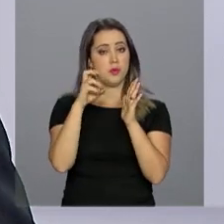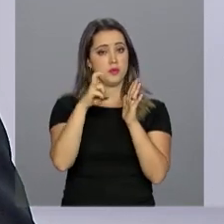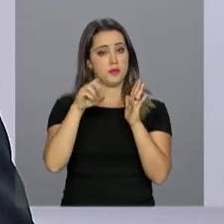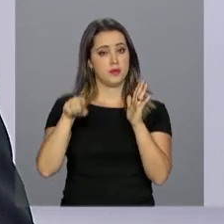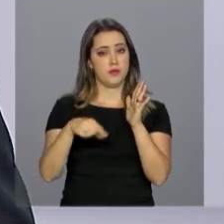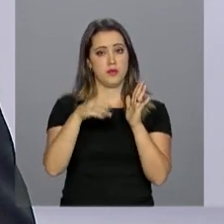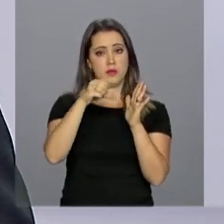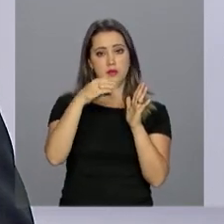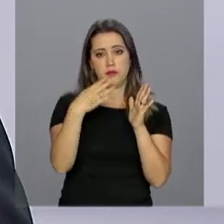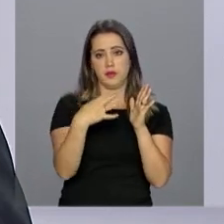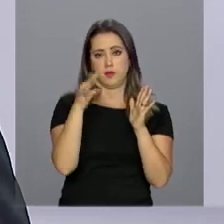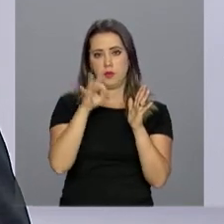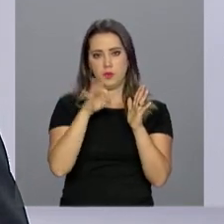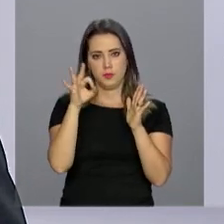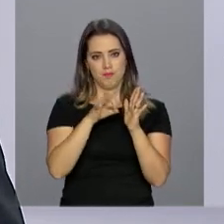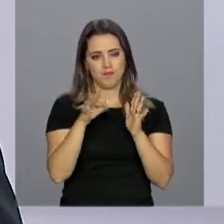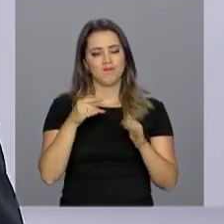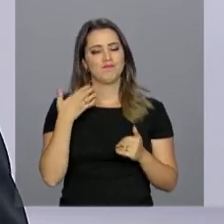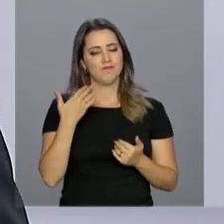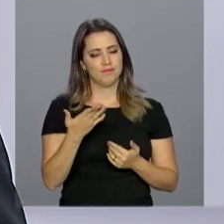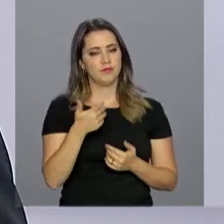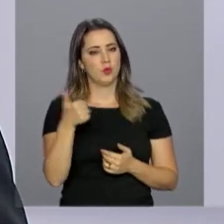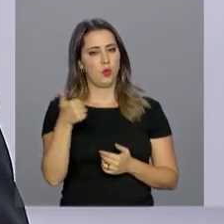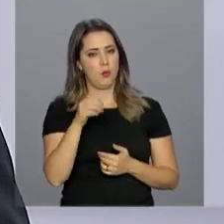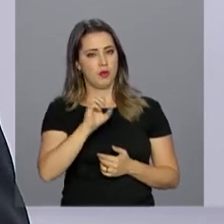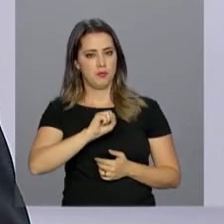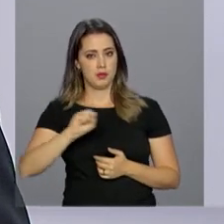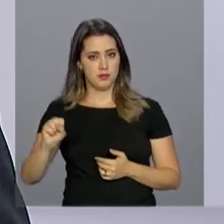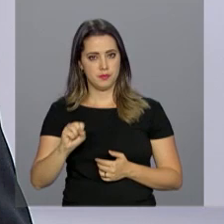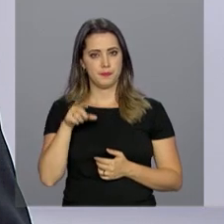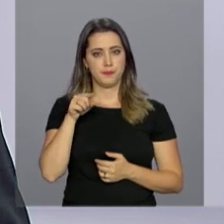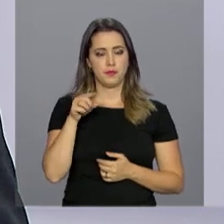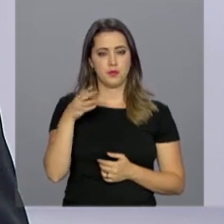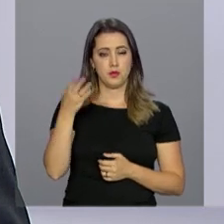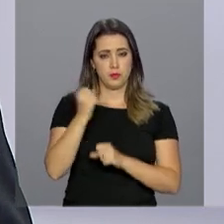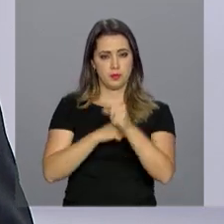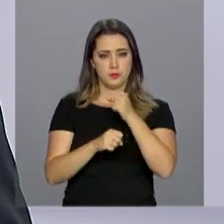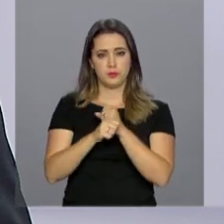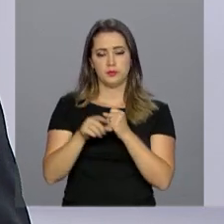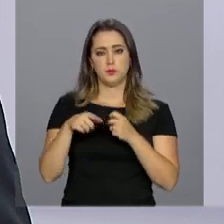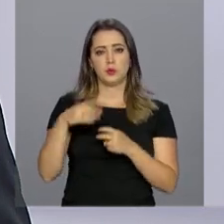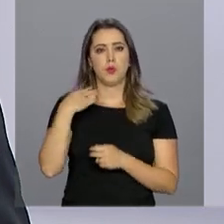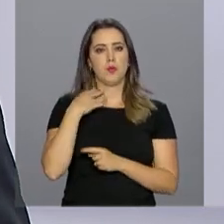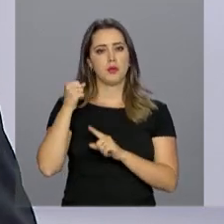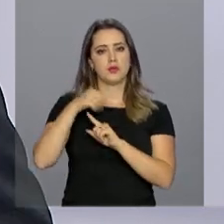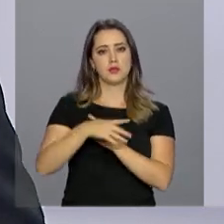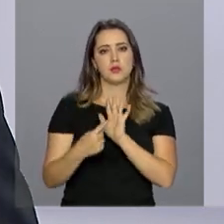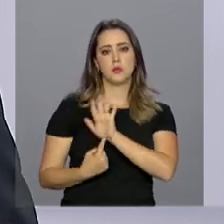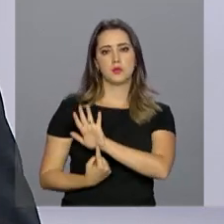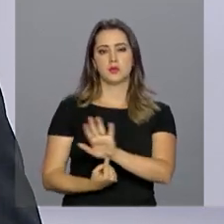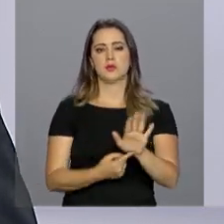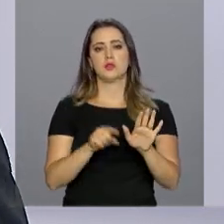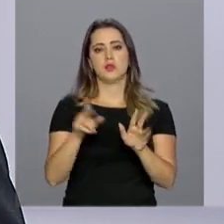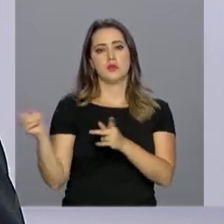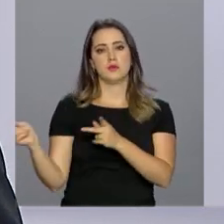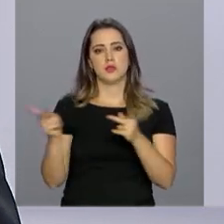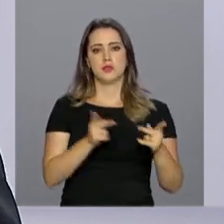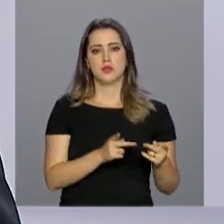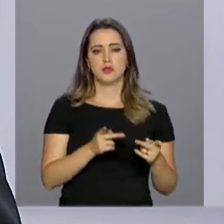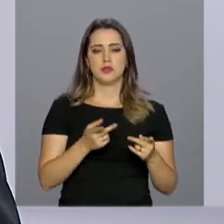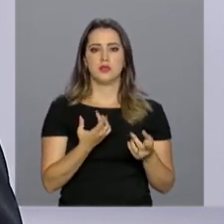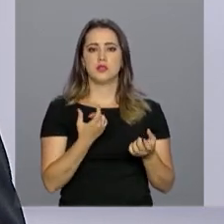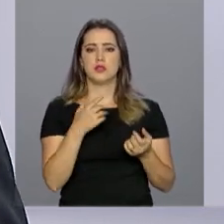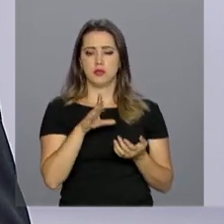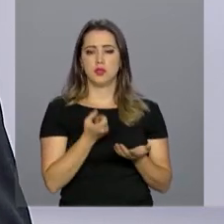primeiro semestre de 2017. De acordo com o Banco Central, os visitantes estrangeiros que passaram aqui pelo país deixaram